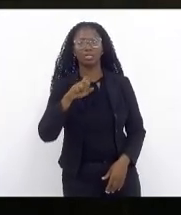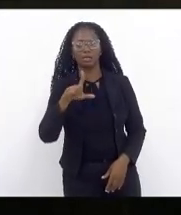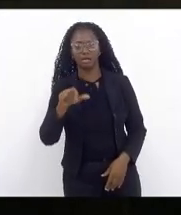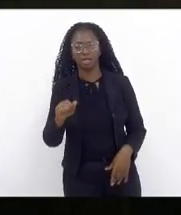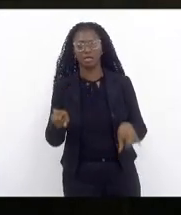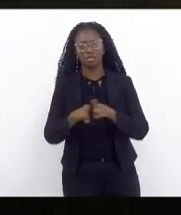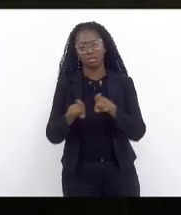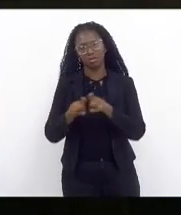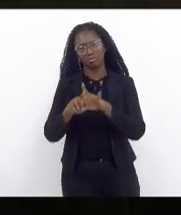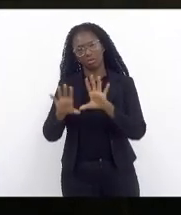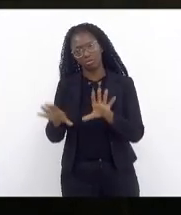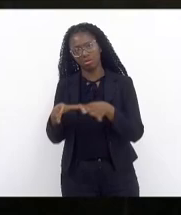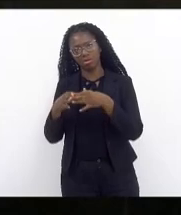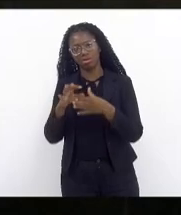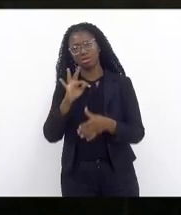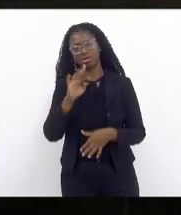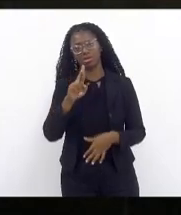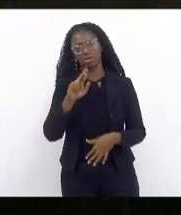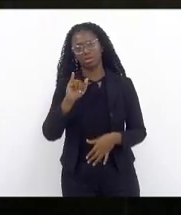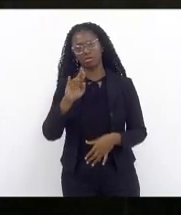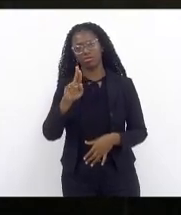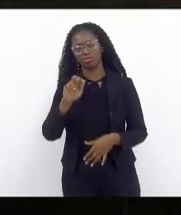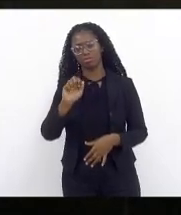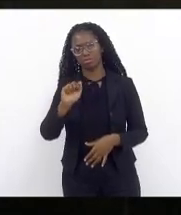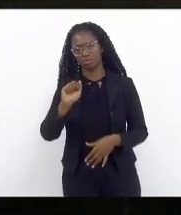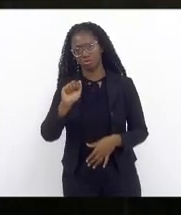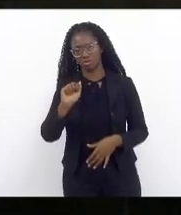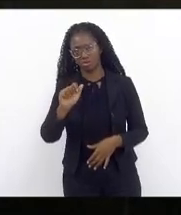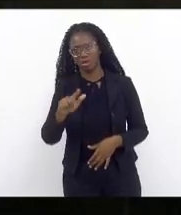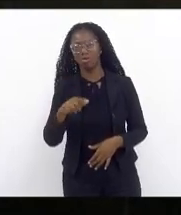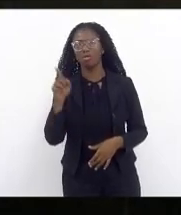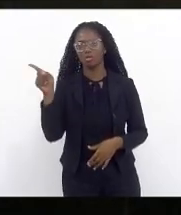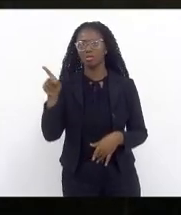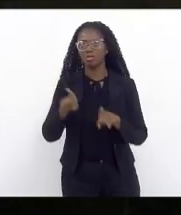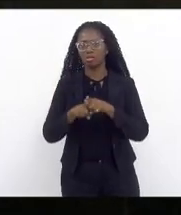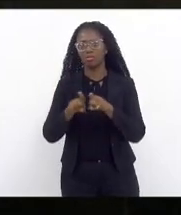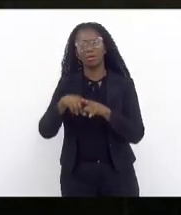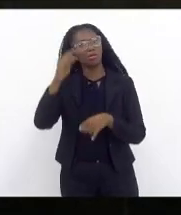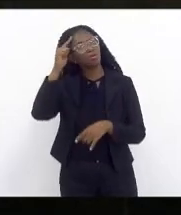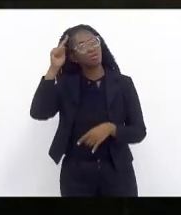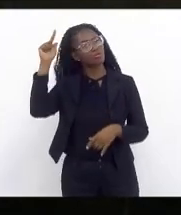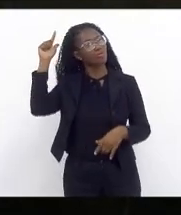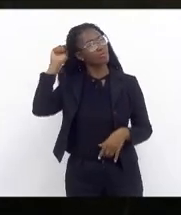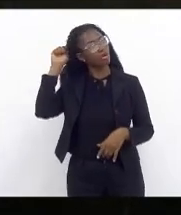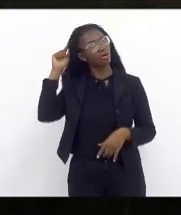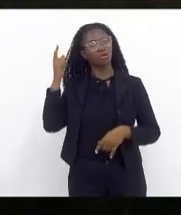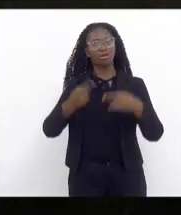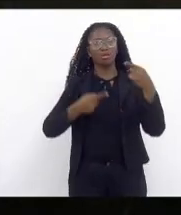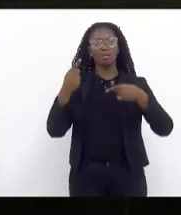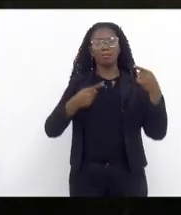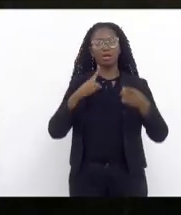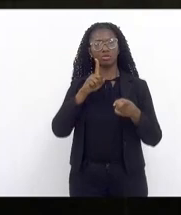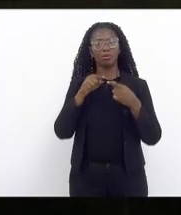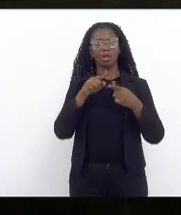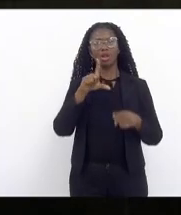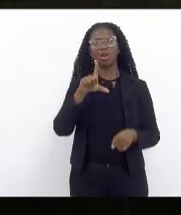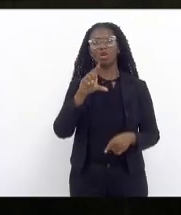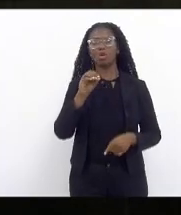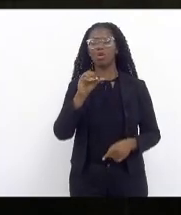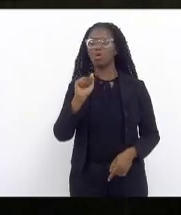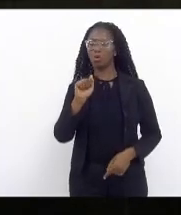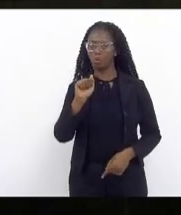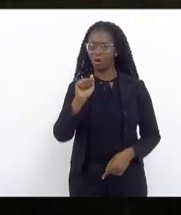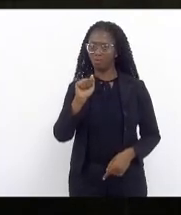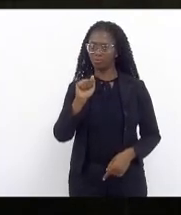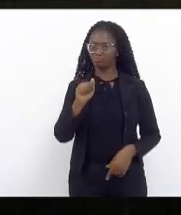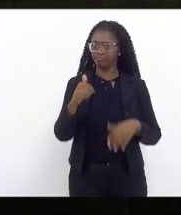tributação presidida pelo deputado nosso decano deputado Luiz Paulo fizemos um um debate sobre a LOA que